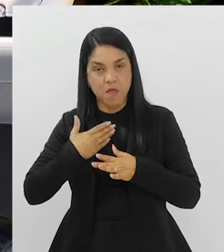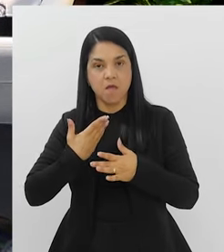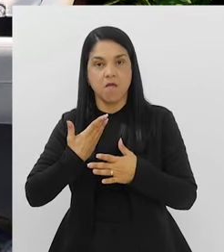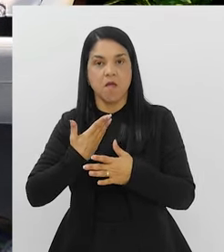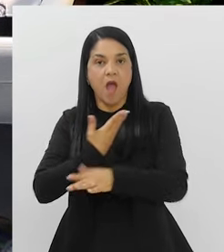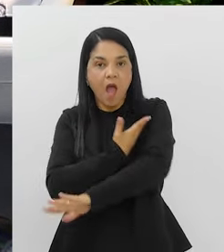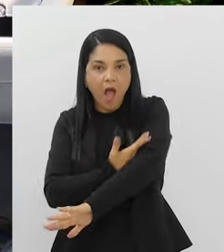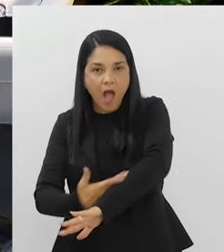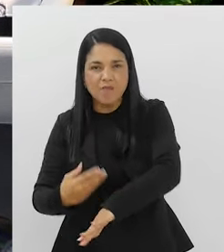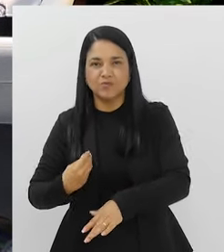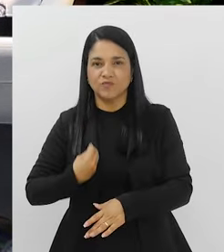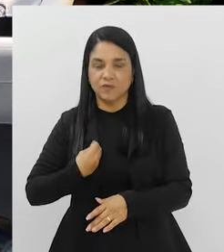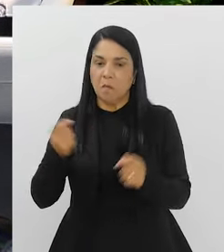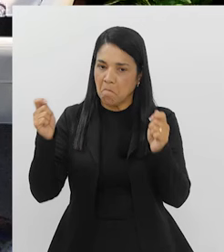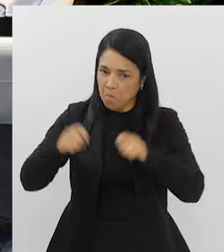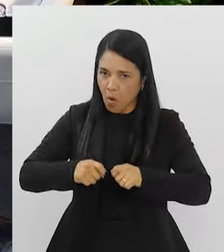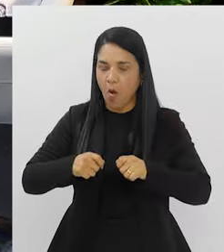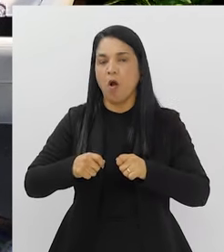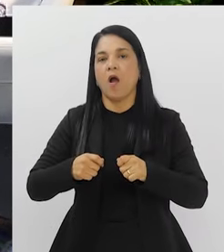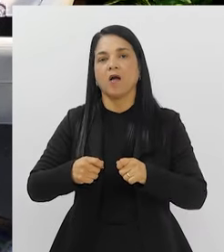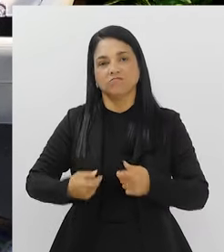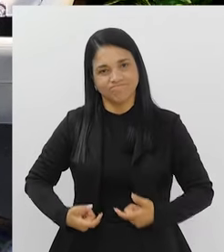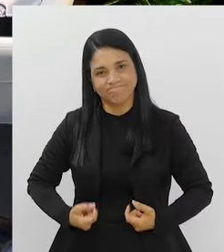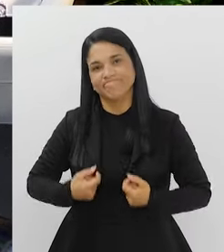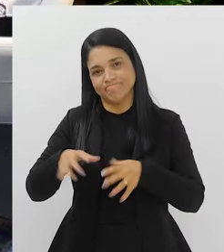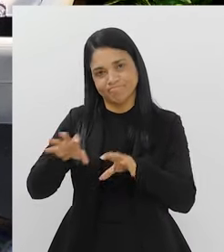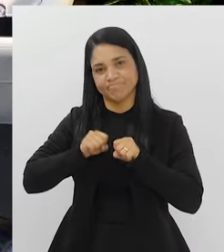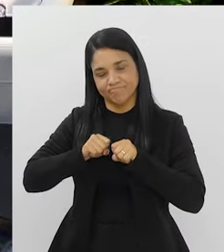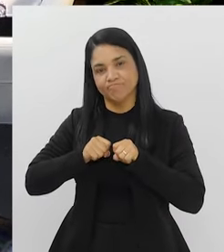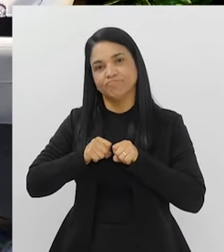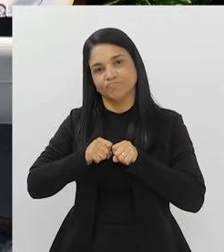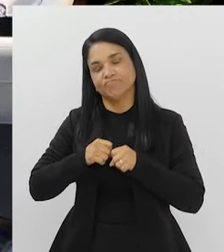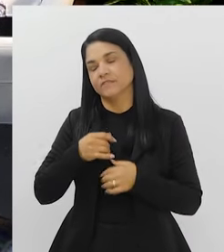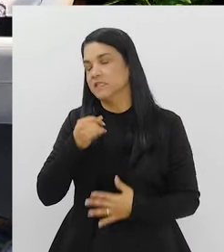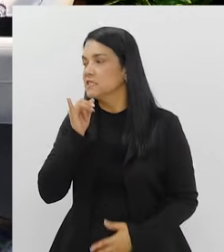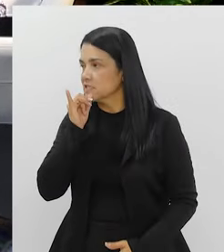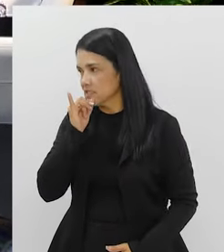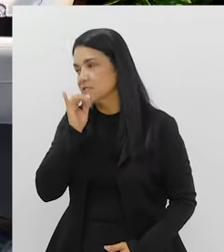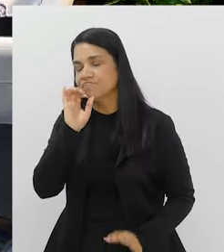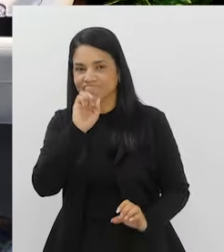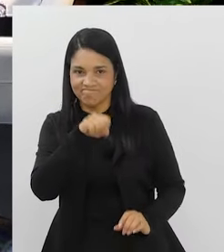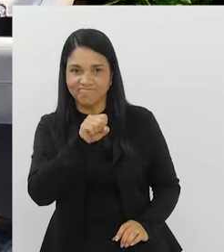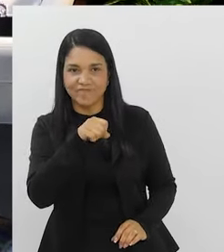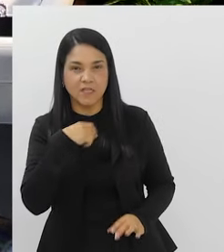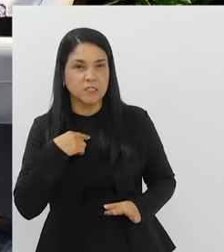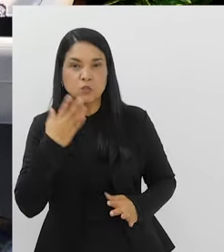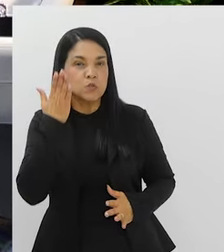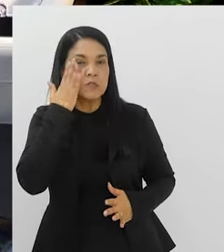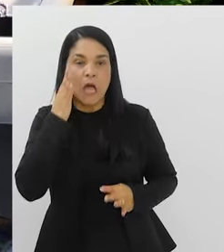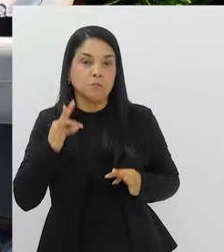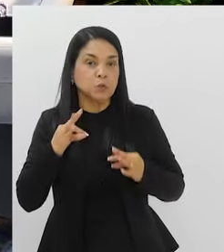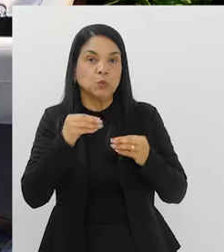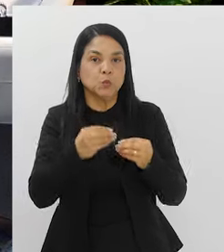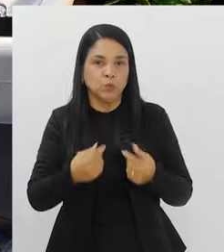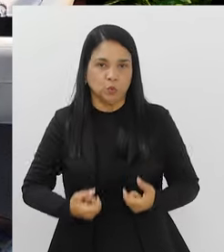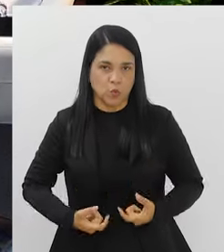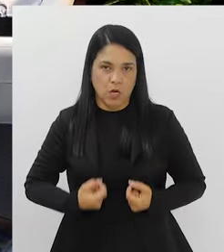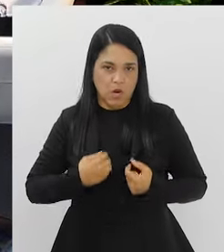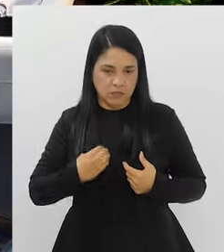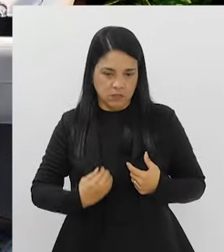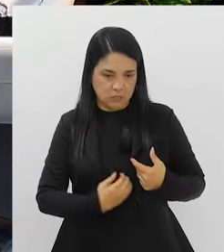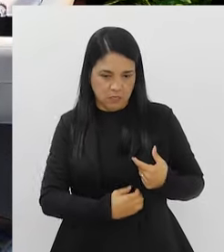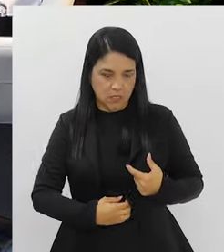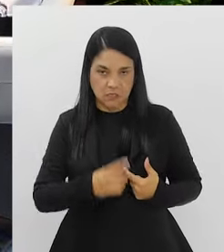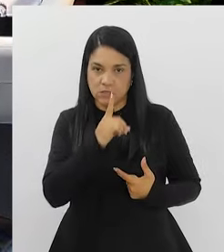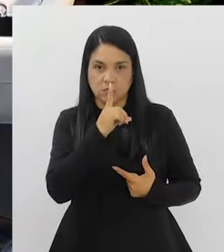pode causar uma doença desse tipo? Pode. Pode sim. Infelizmente. A gente não sabe tudo sobre ele,